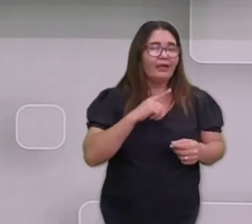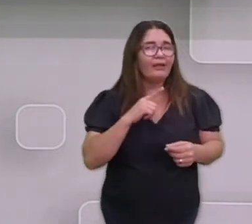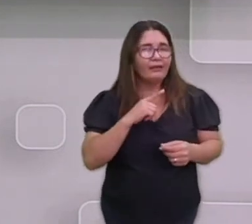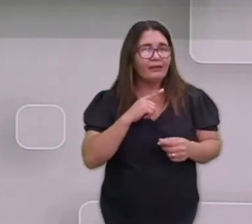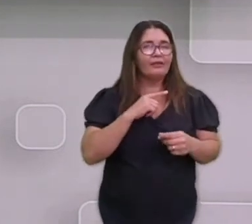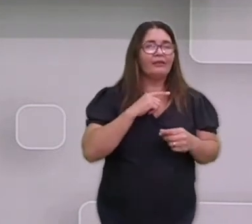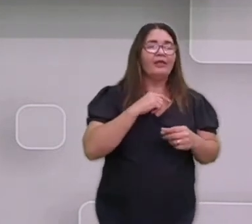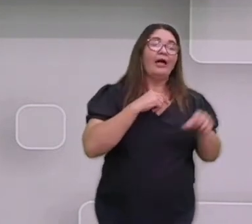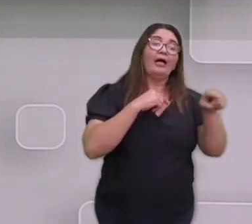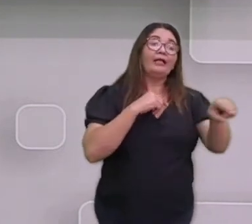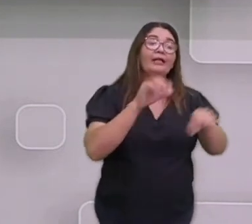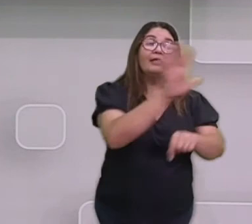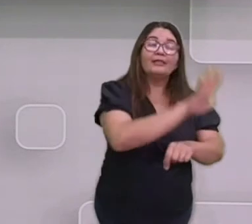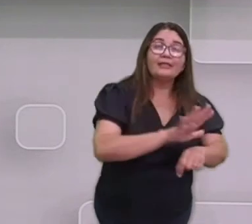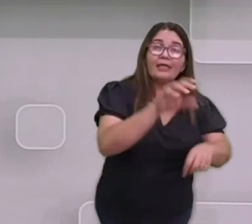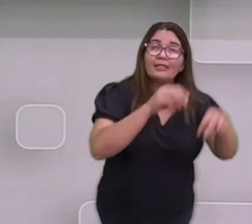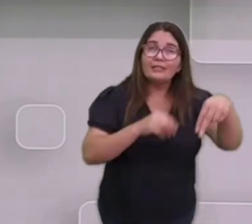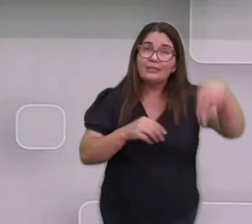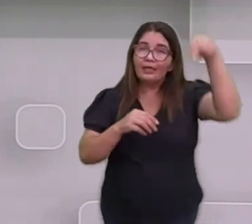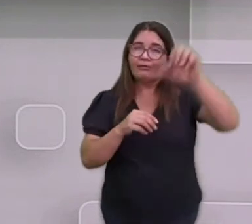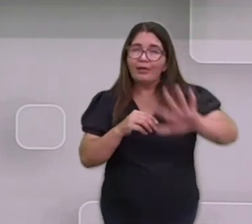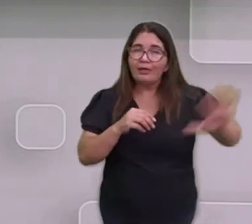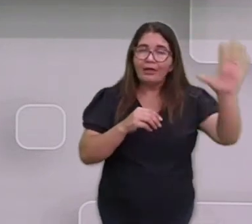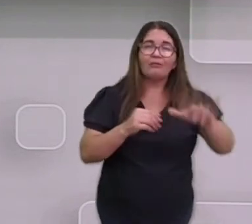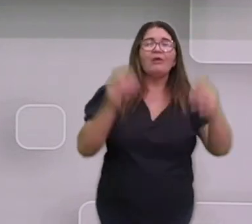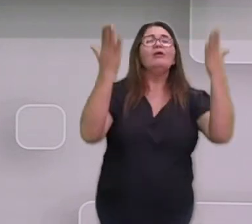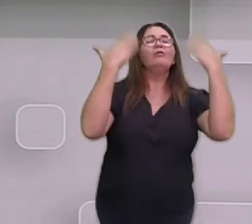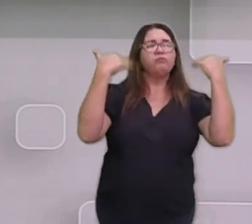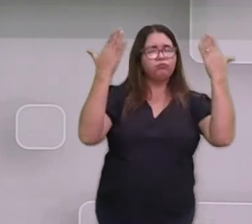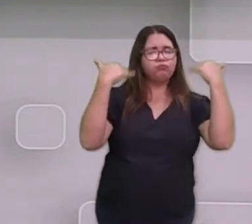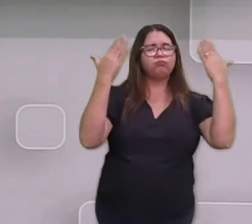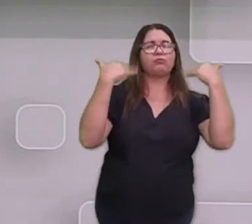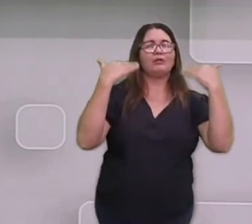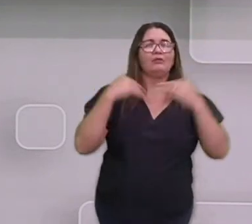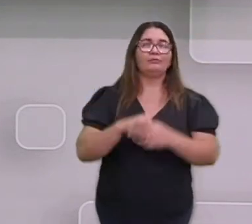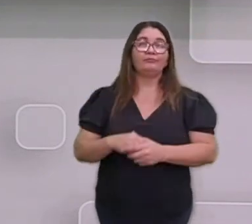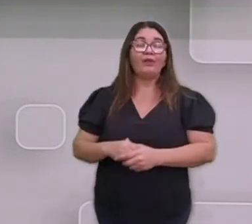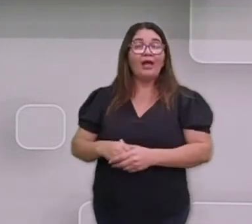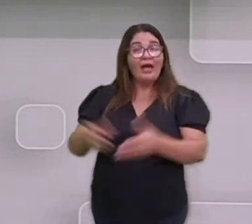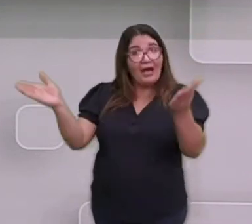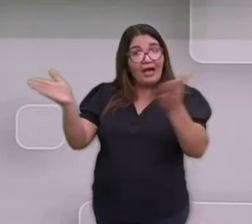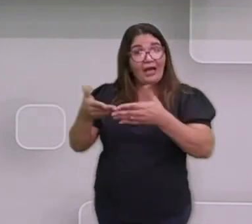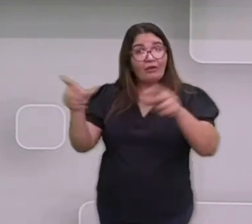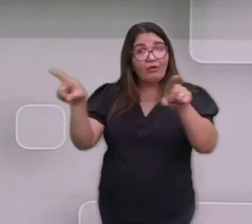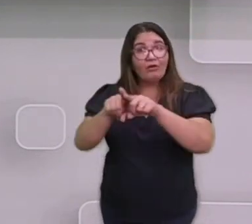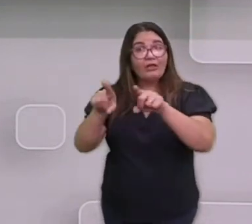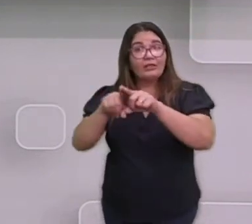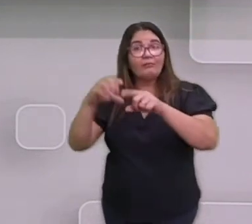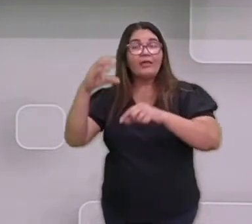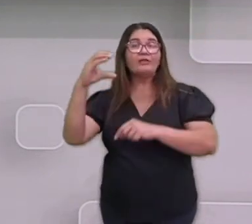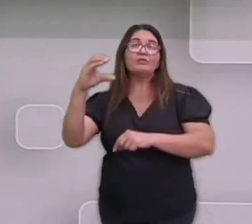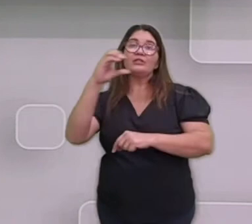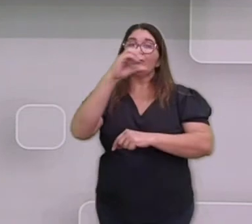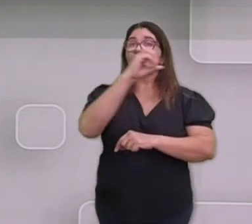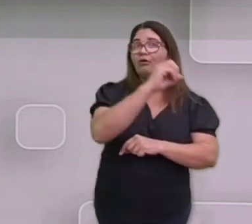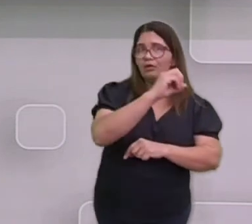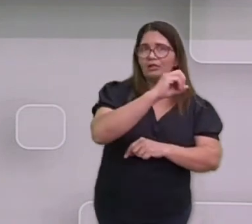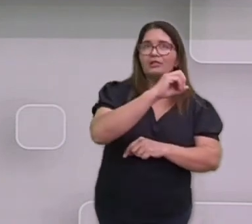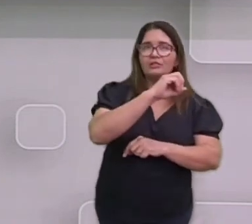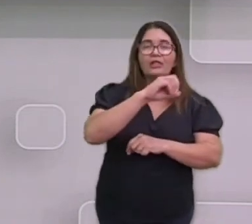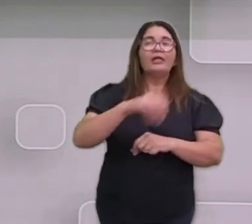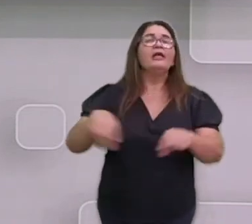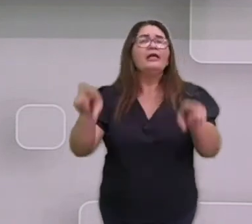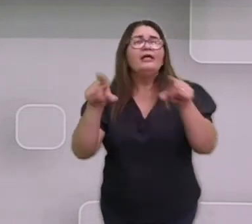né? Então, agora a região centro-oeste. Região centro-oeste. Características. A gente tem um clima tropical continental.